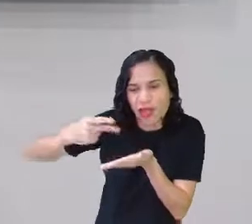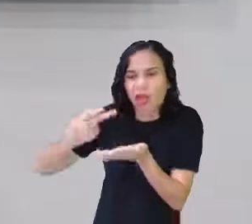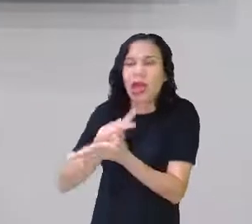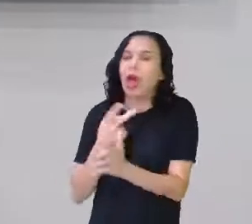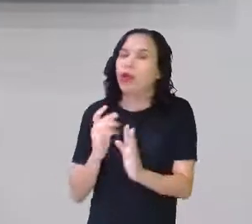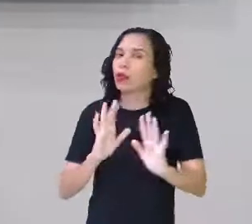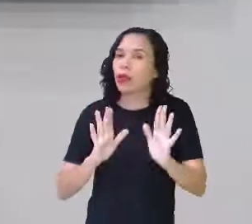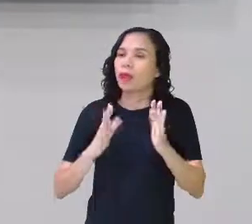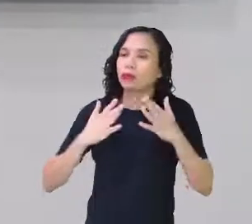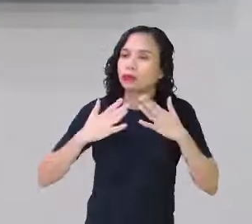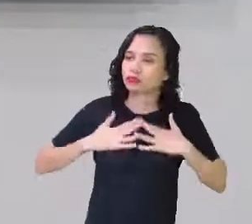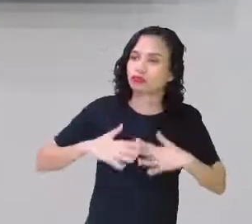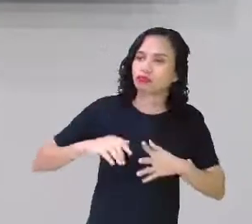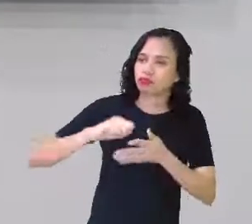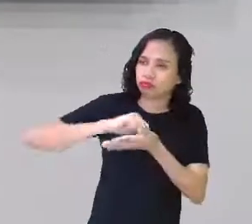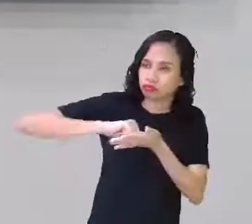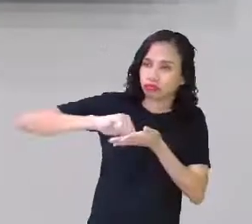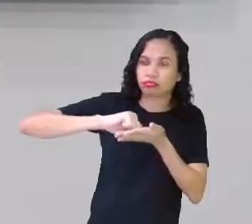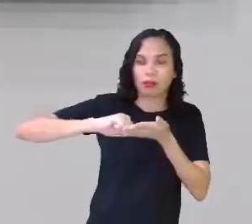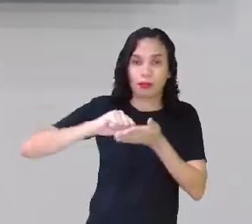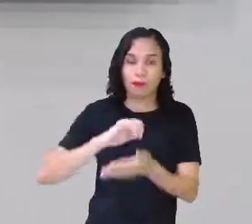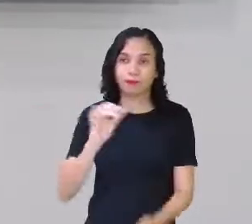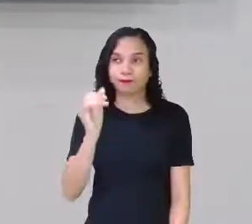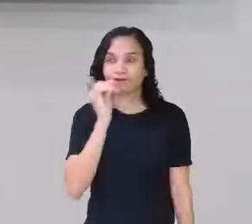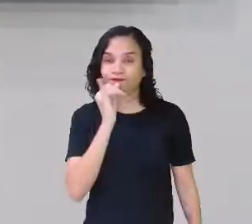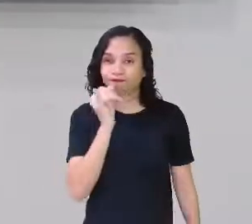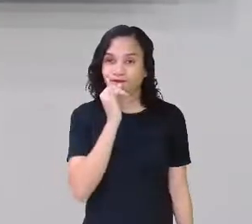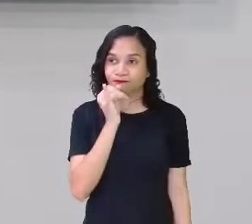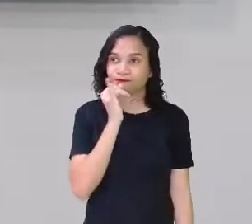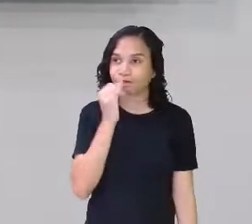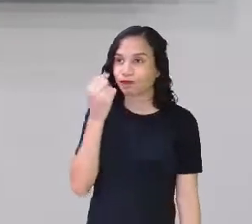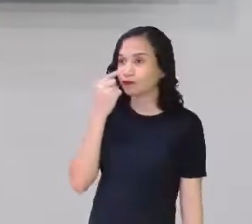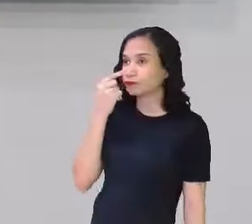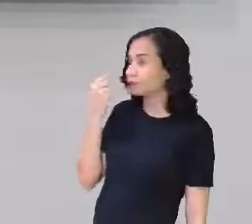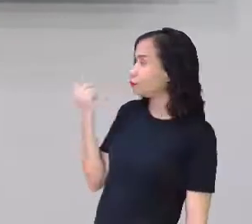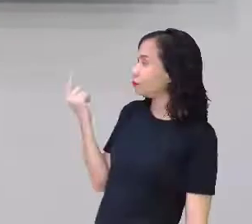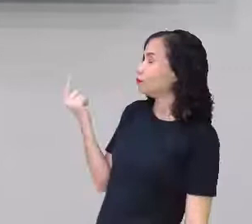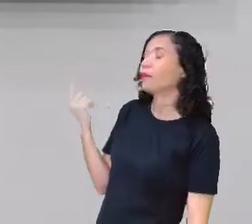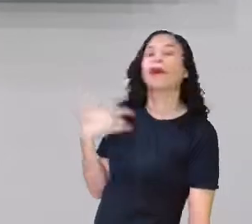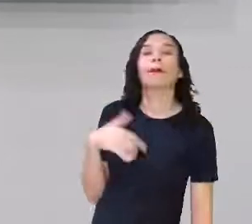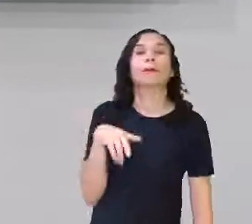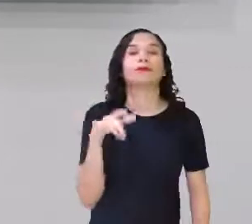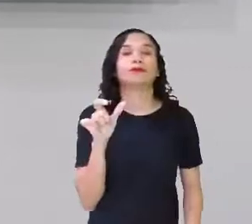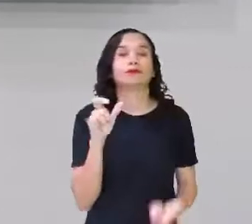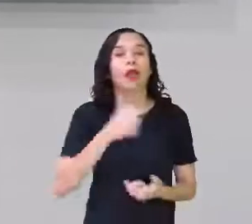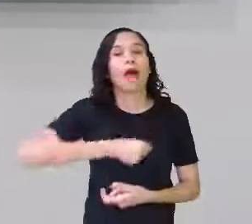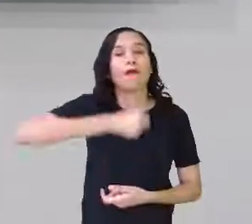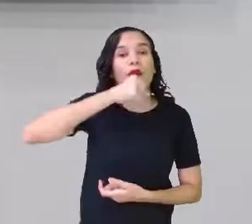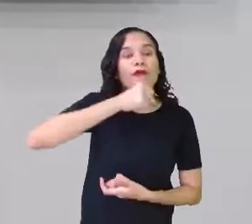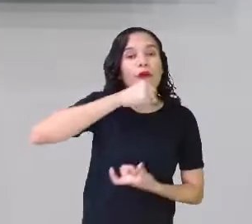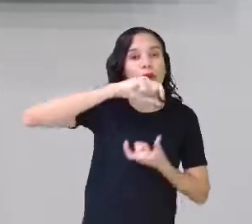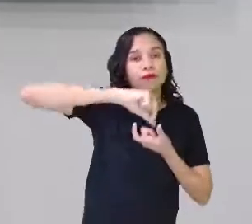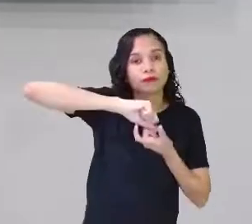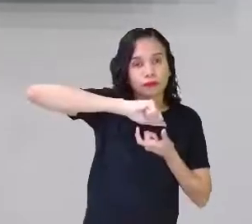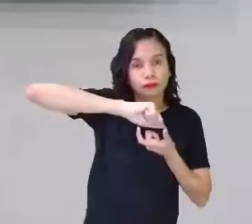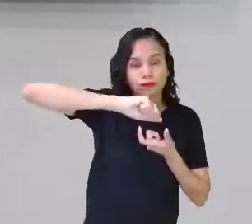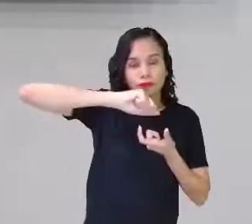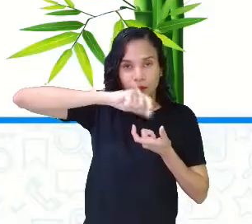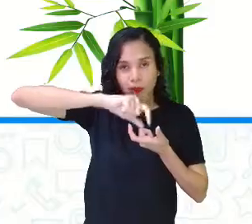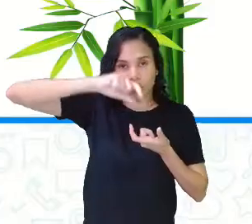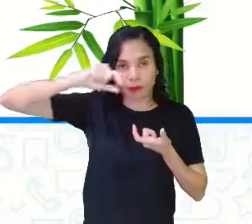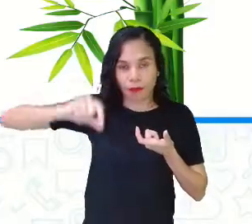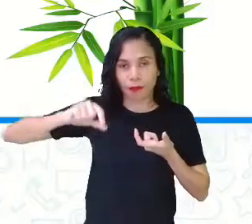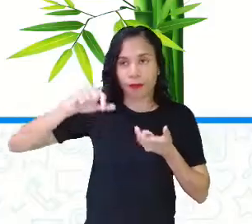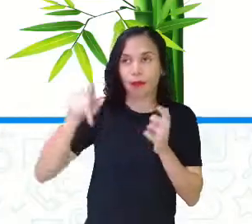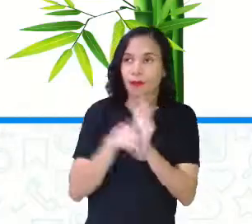pressa. E escreve de maneira errada. Olha aqui alguns exemplos. A palavra avó e a palavra